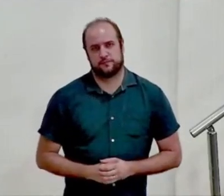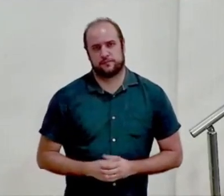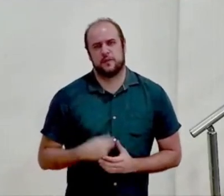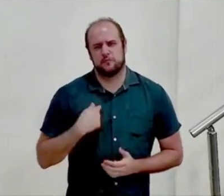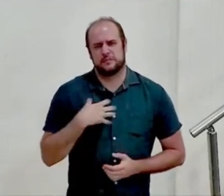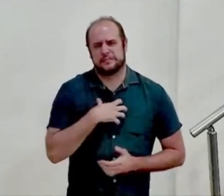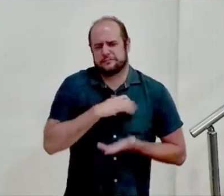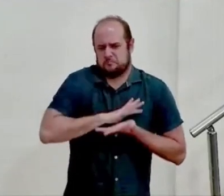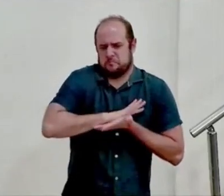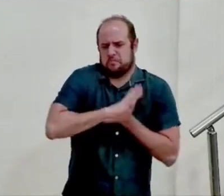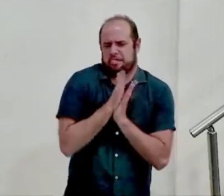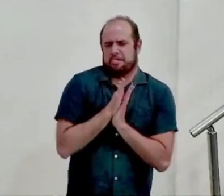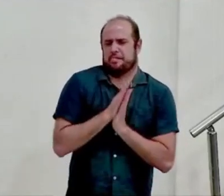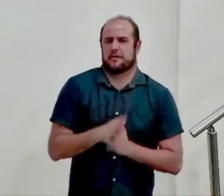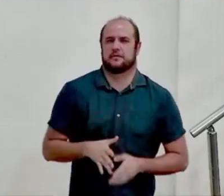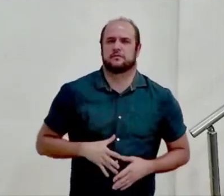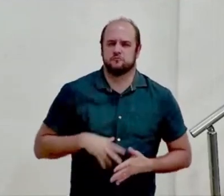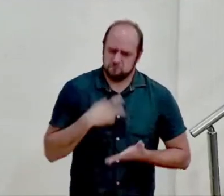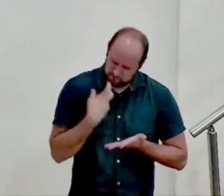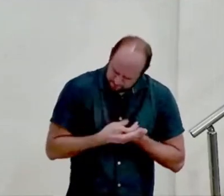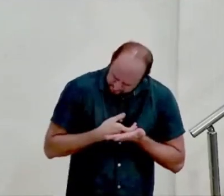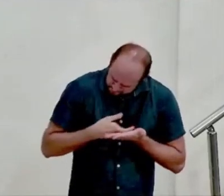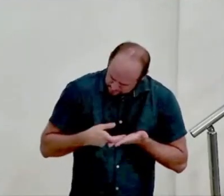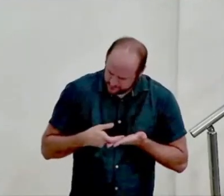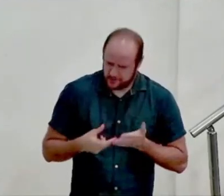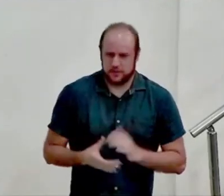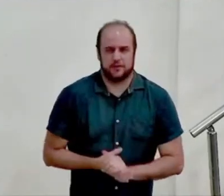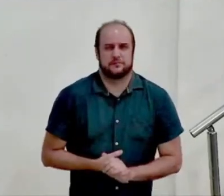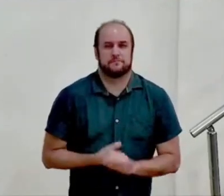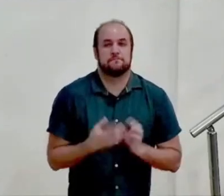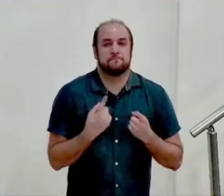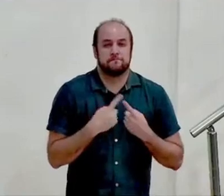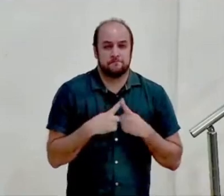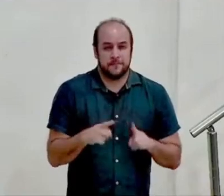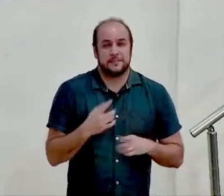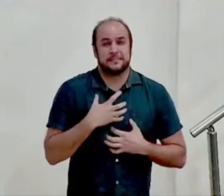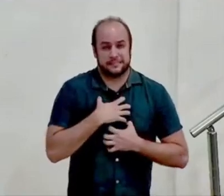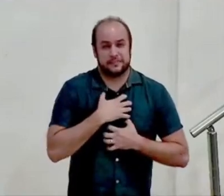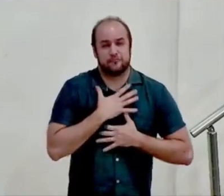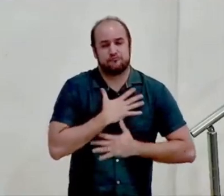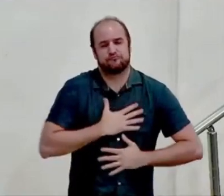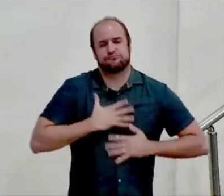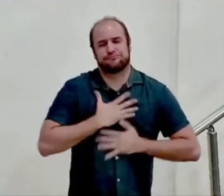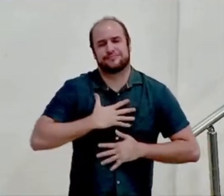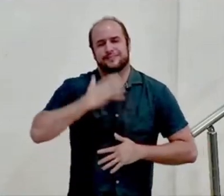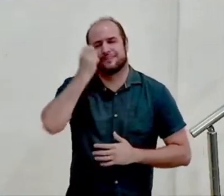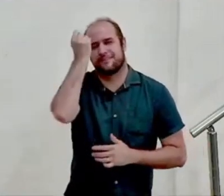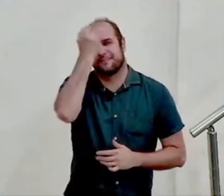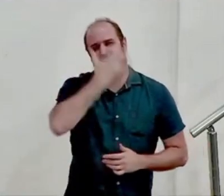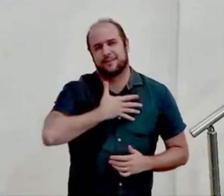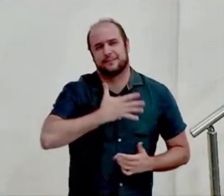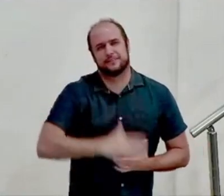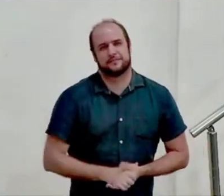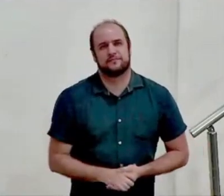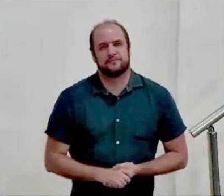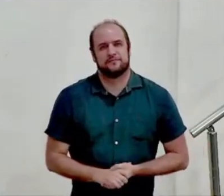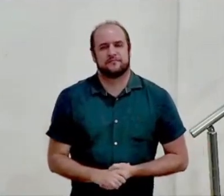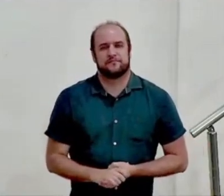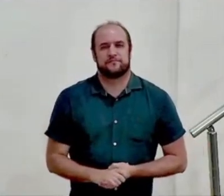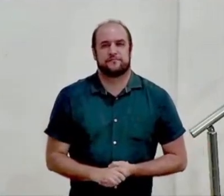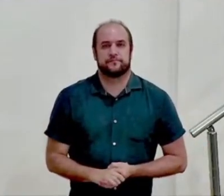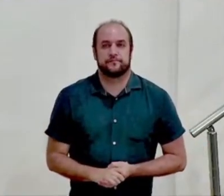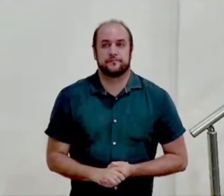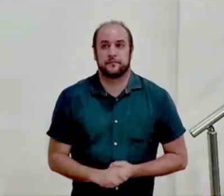esmagado, eu fui humilhado, mas ao mesmo tempo confortado pela graça de Deus. A resposta